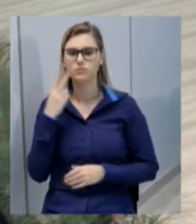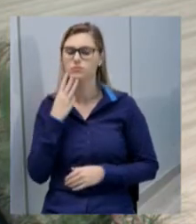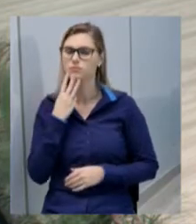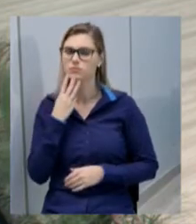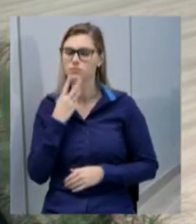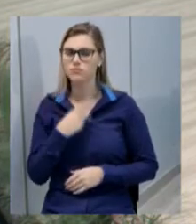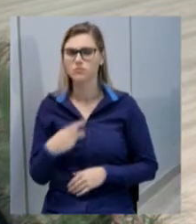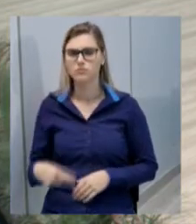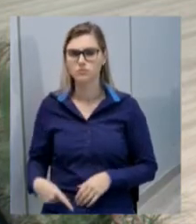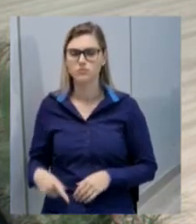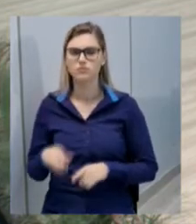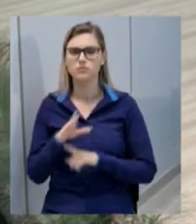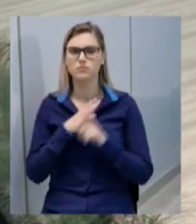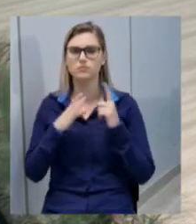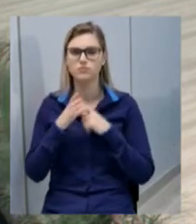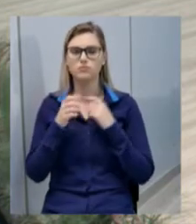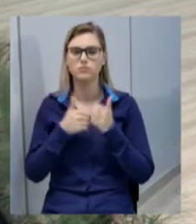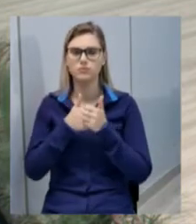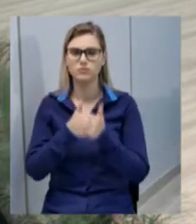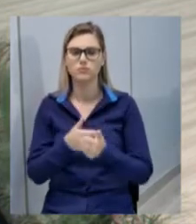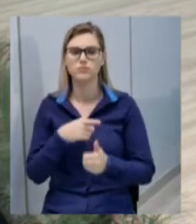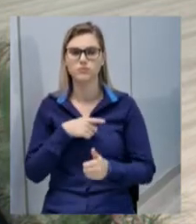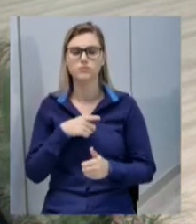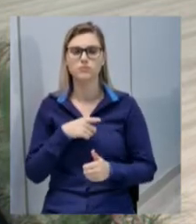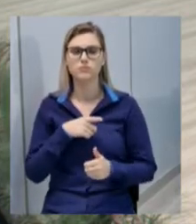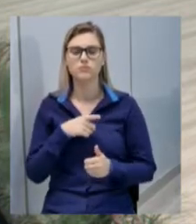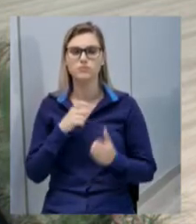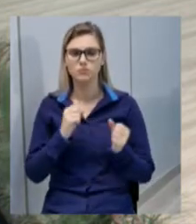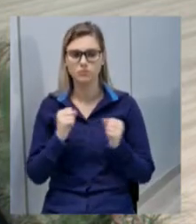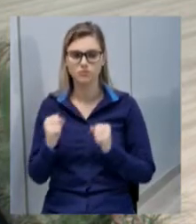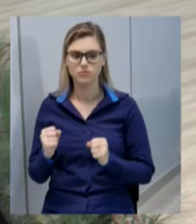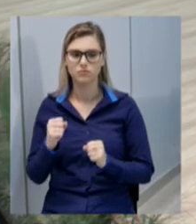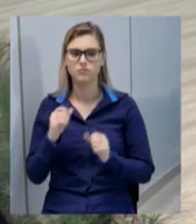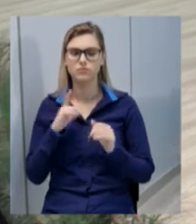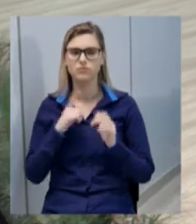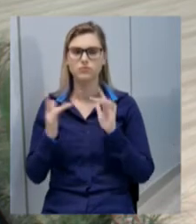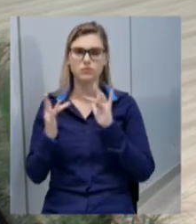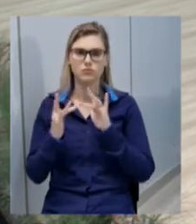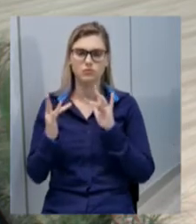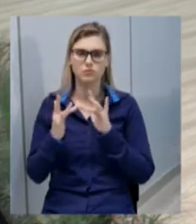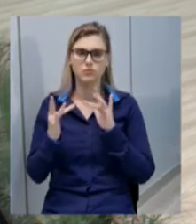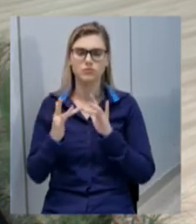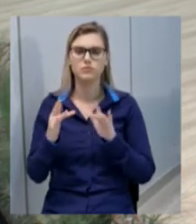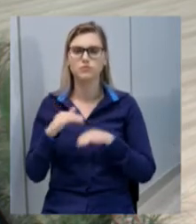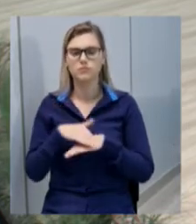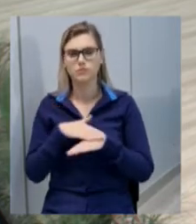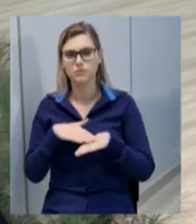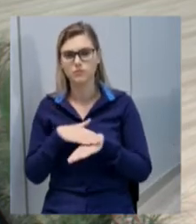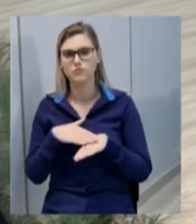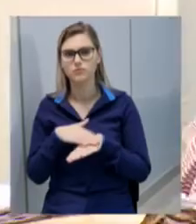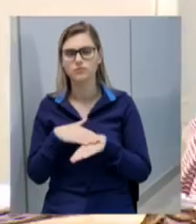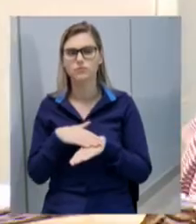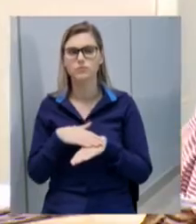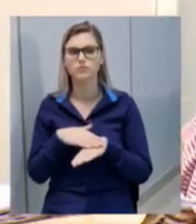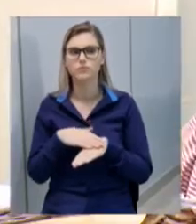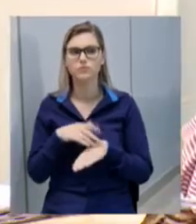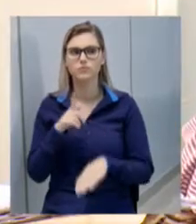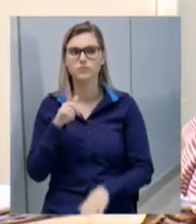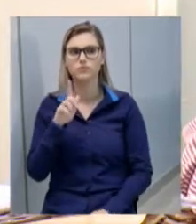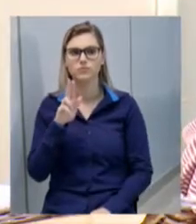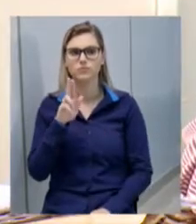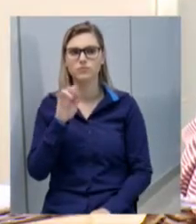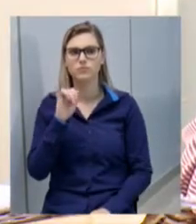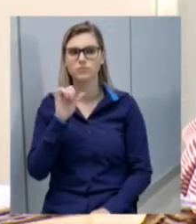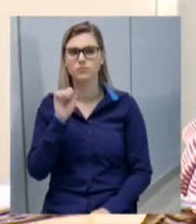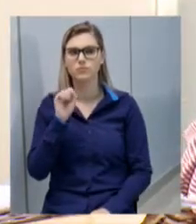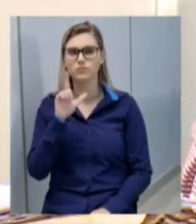vereadores comunidade que nos acompanha eu tive a oportunidade de manter o contato e poder conversar com a doutora Gisla como